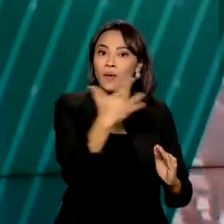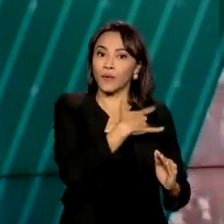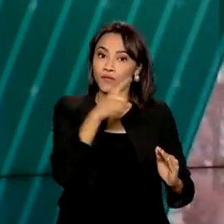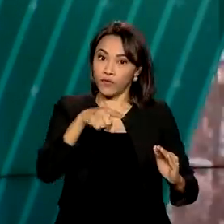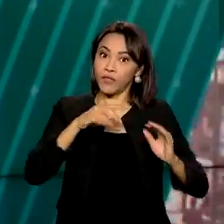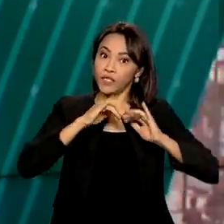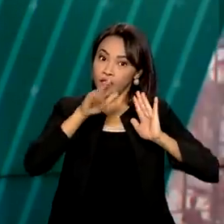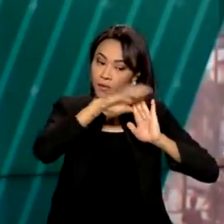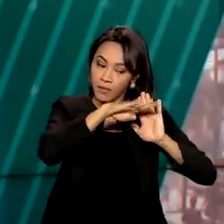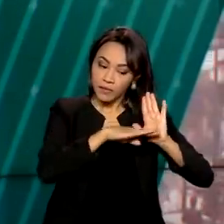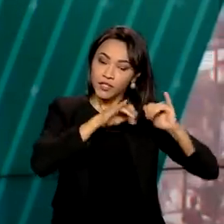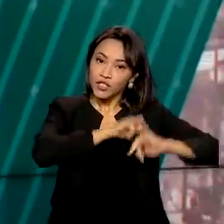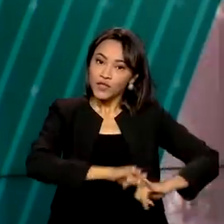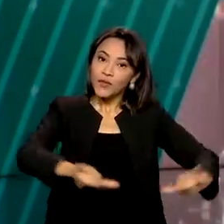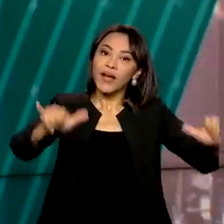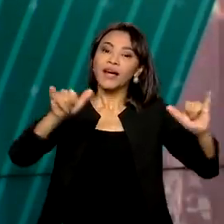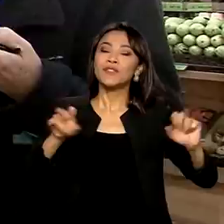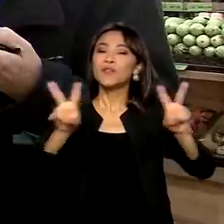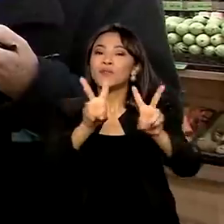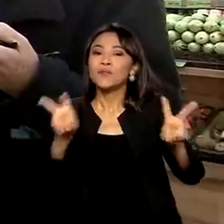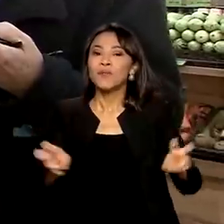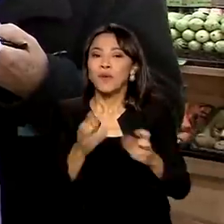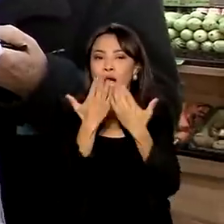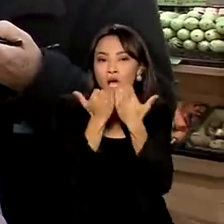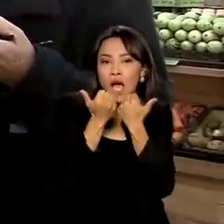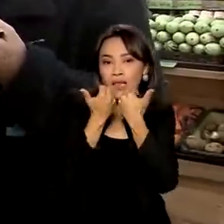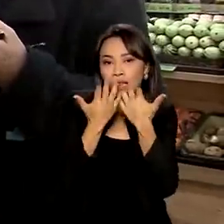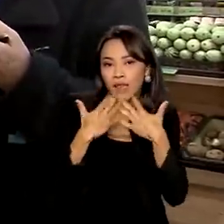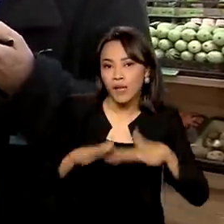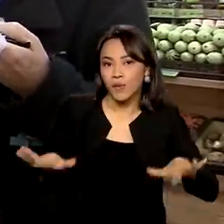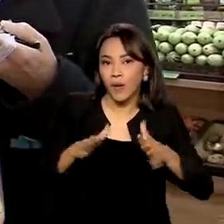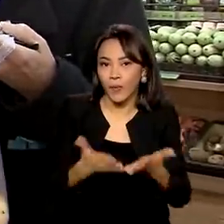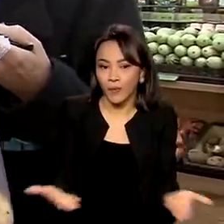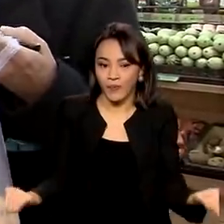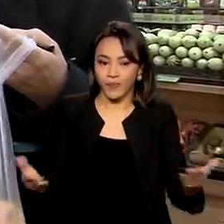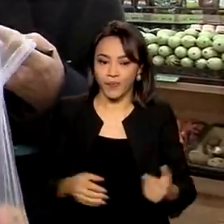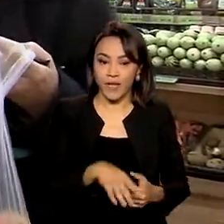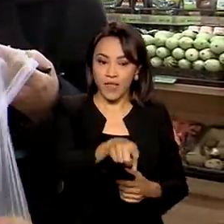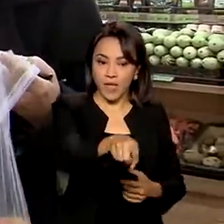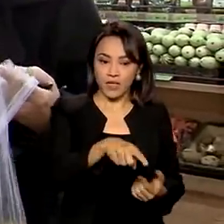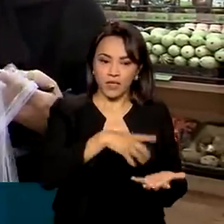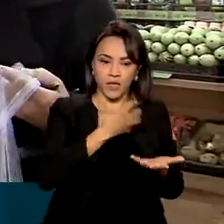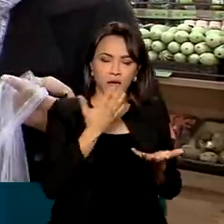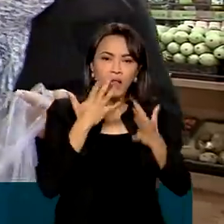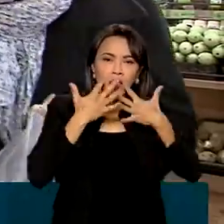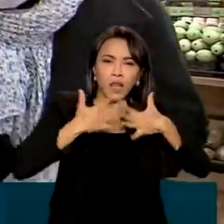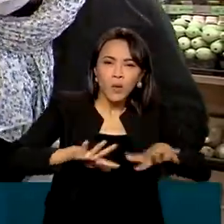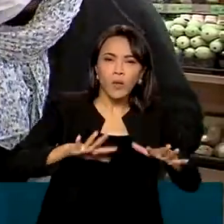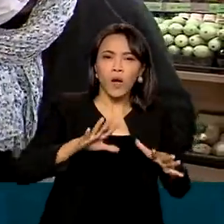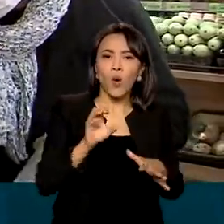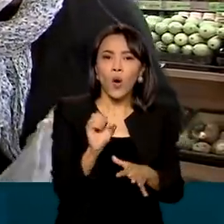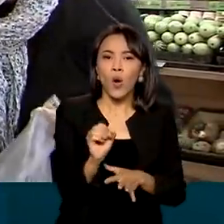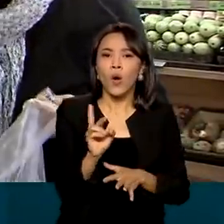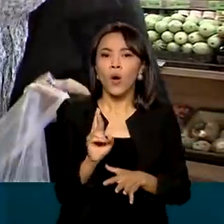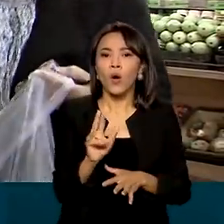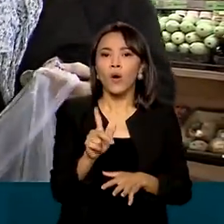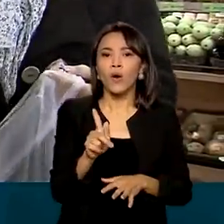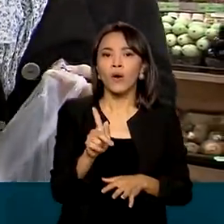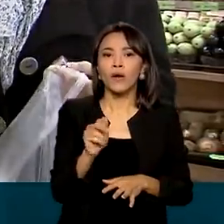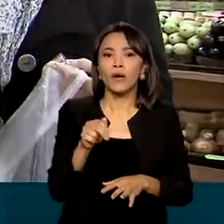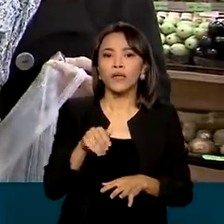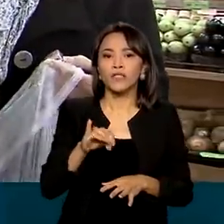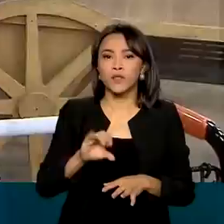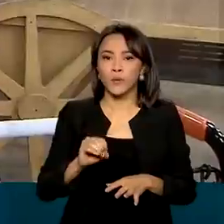anual de promoção do produto orgânico. Na prateleira de orgânicos, a Ernida escolhe com cuidado as